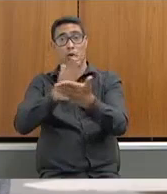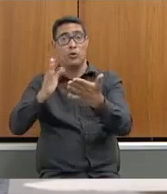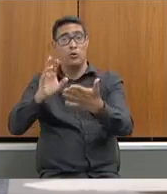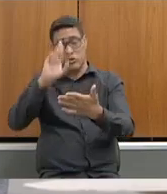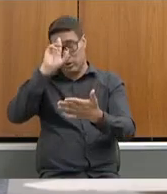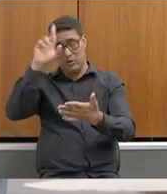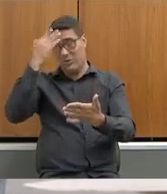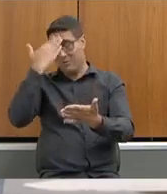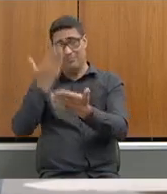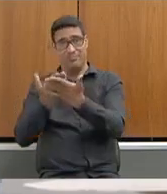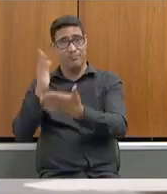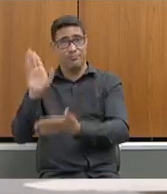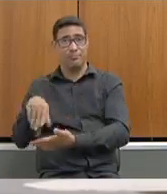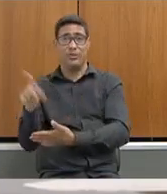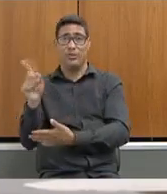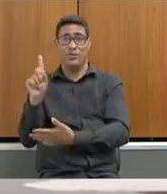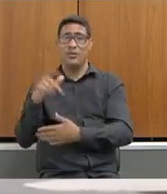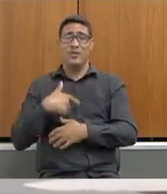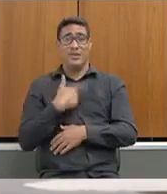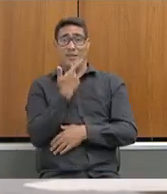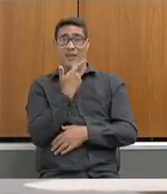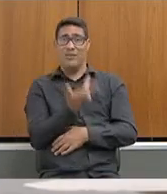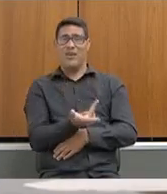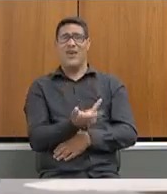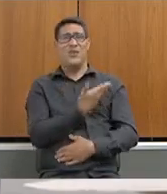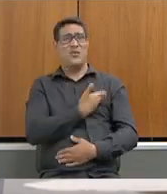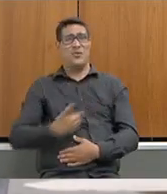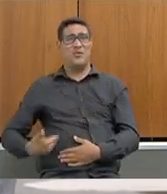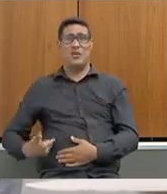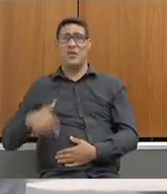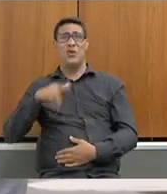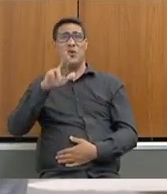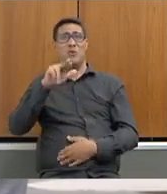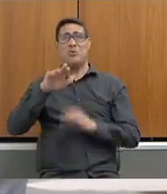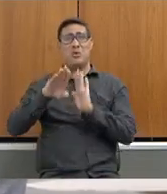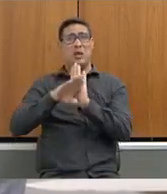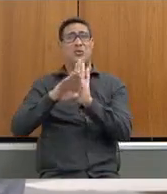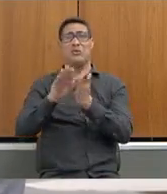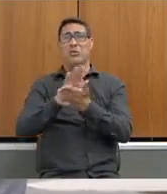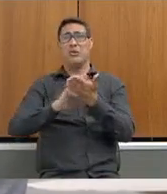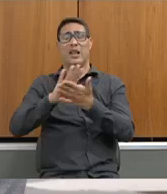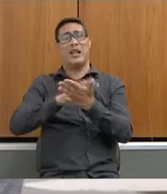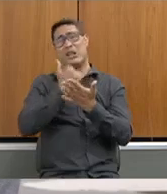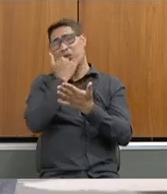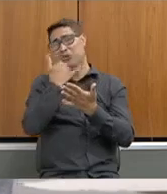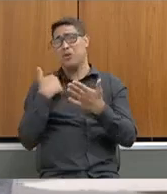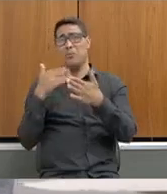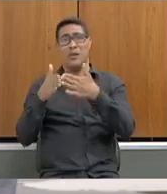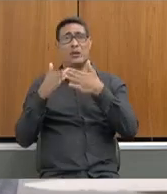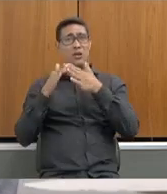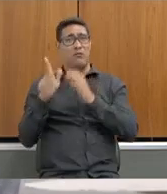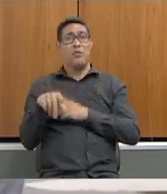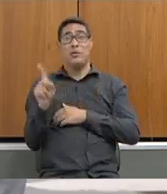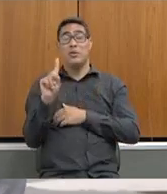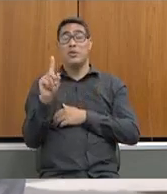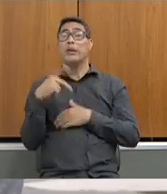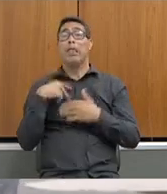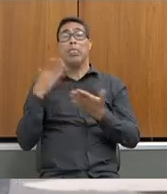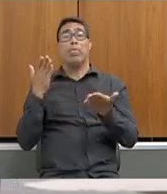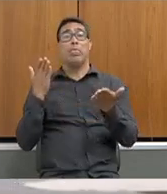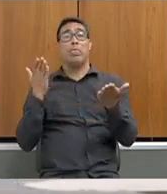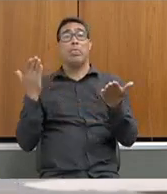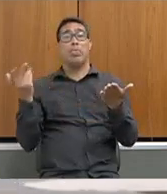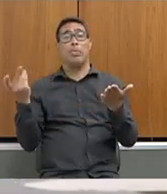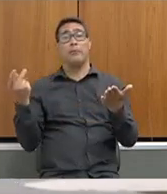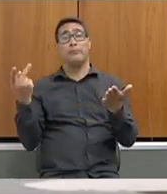Ele falava assim, o governo nunca depositou nada, não vou pedir. E deixou passar. Isso aconteceu. Eu rodei vários